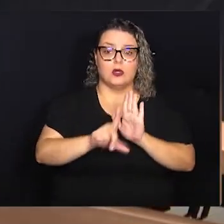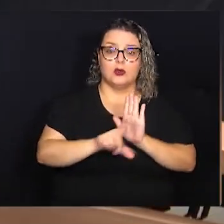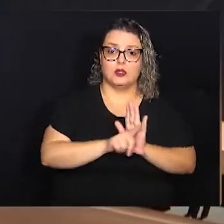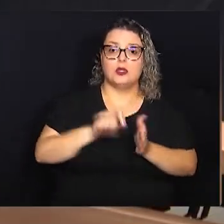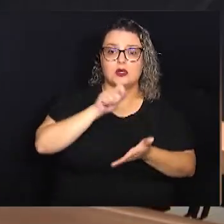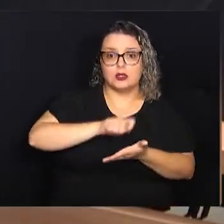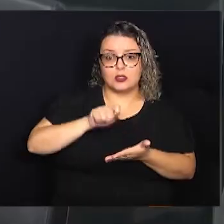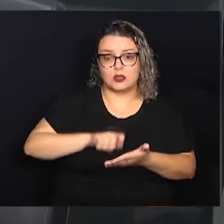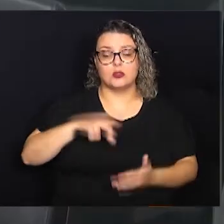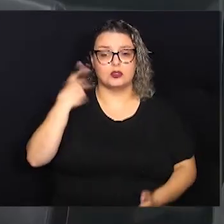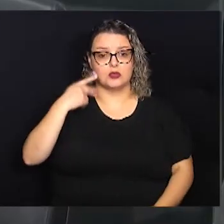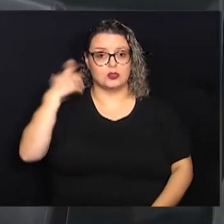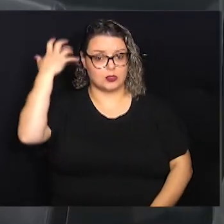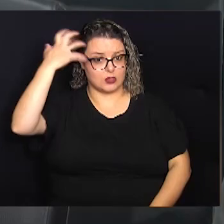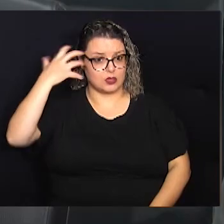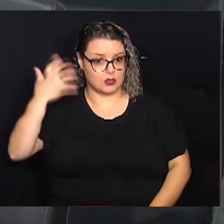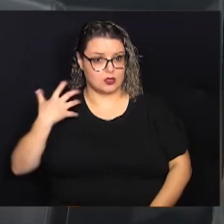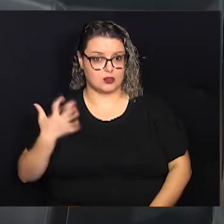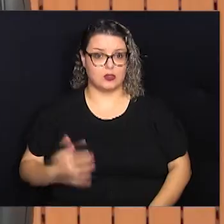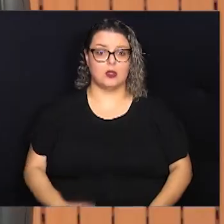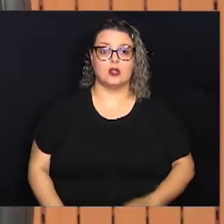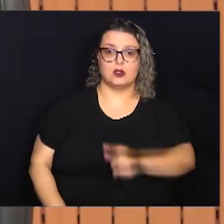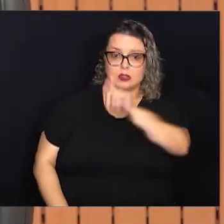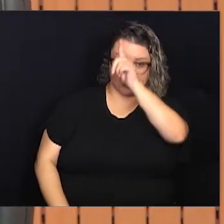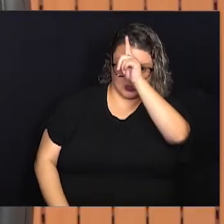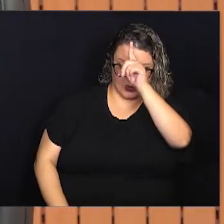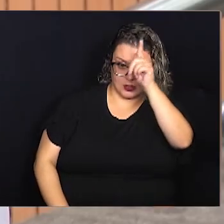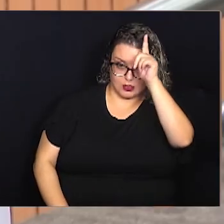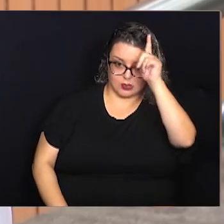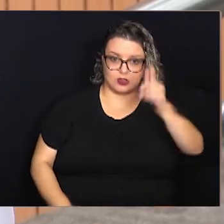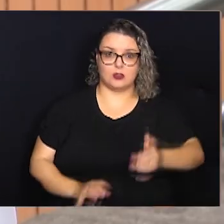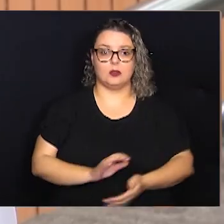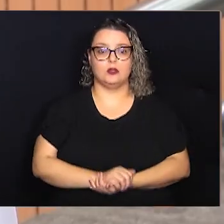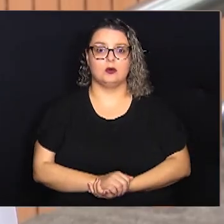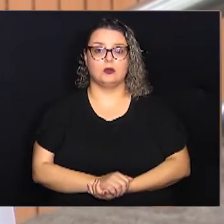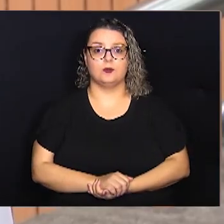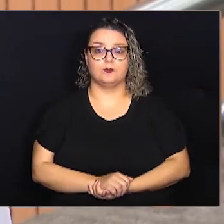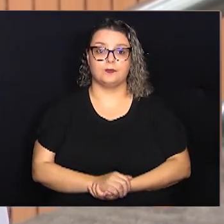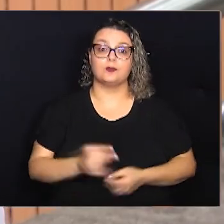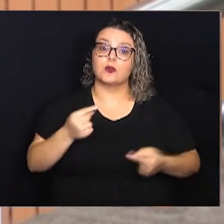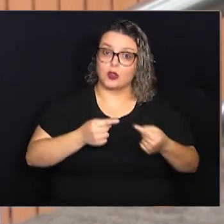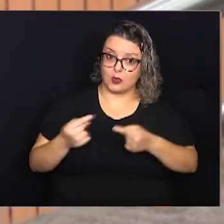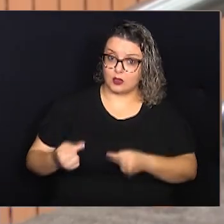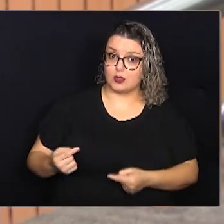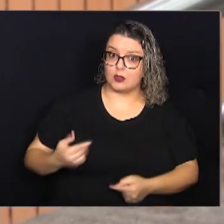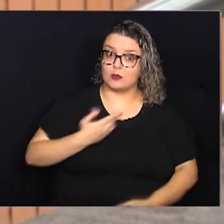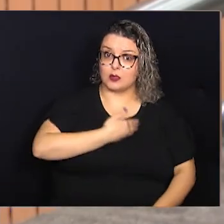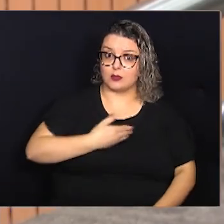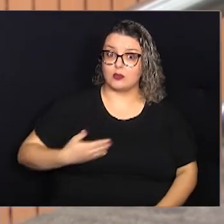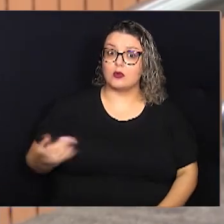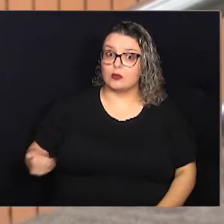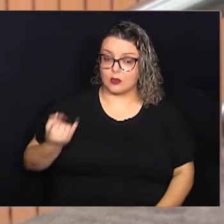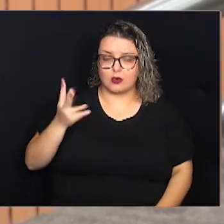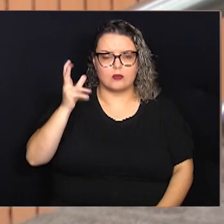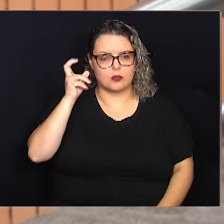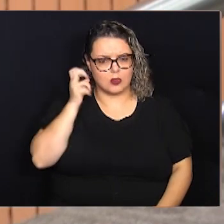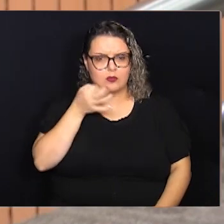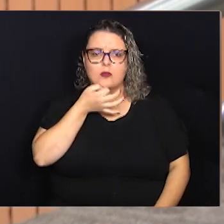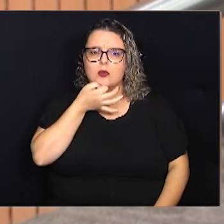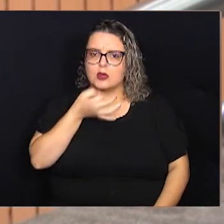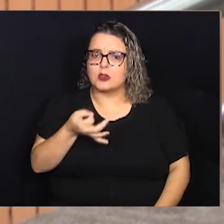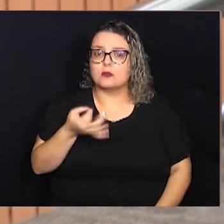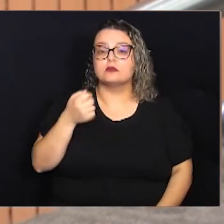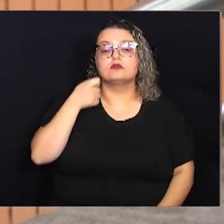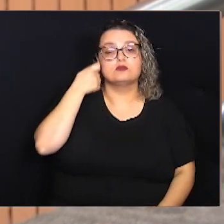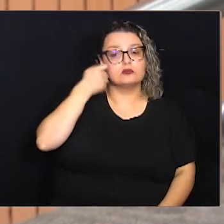pelo projeto de lei de autoria dos vereadores Guida Calisto e Gustavo Peta. O debate público foi importante para